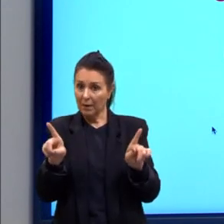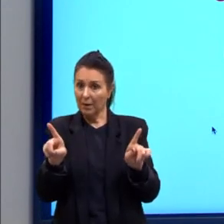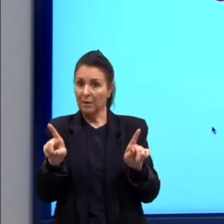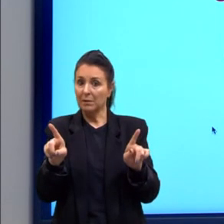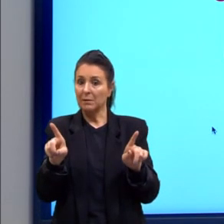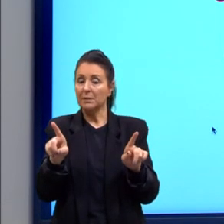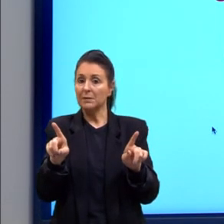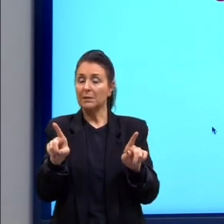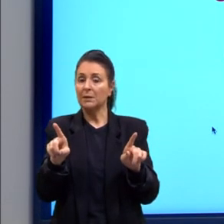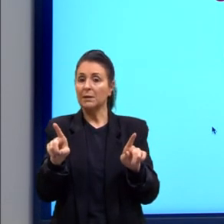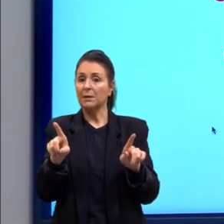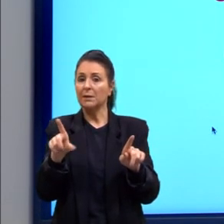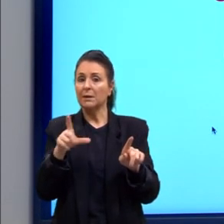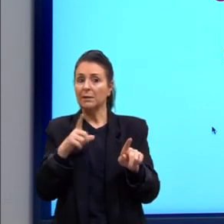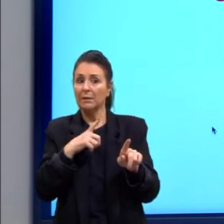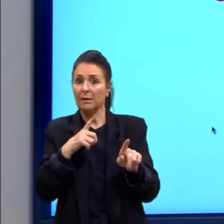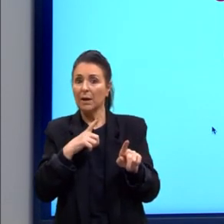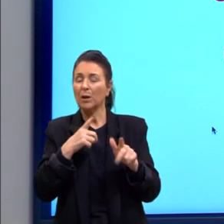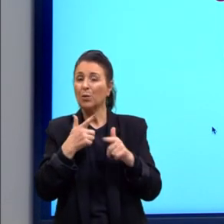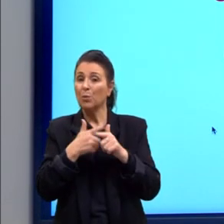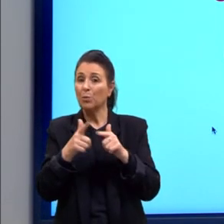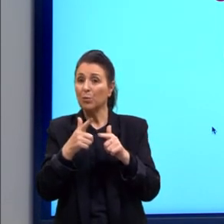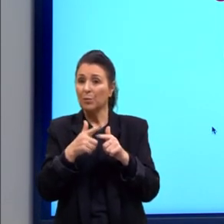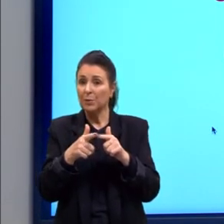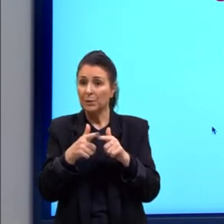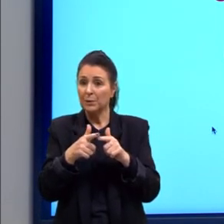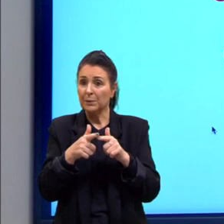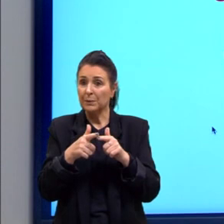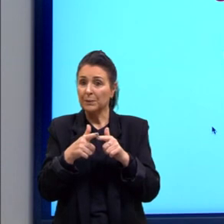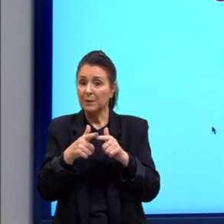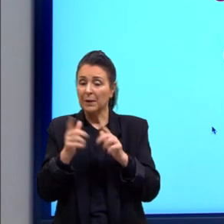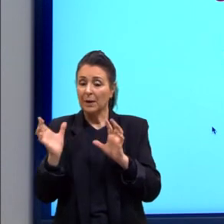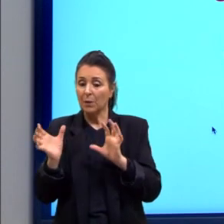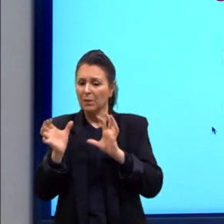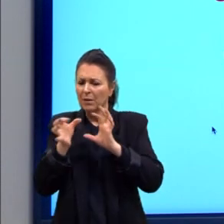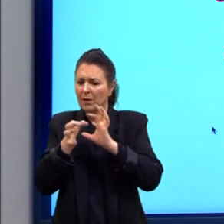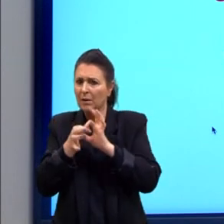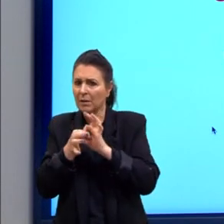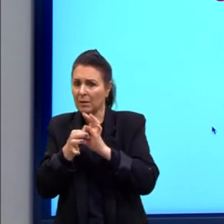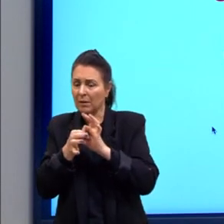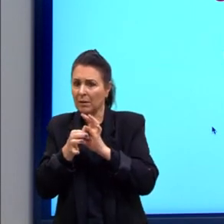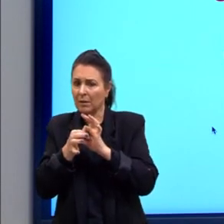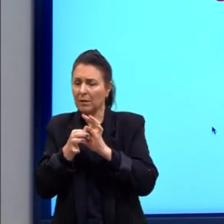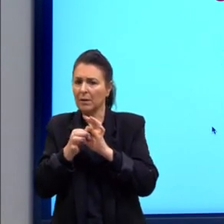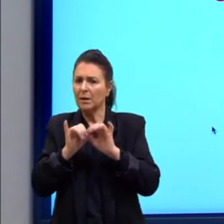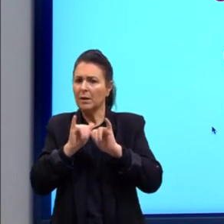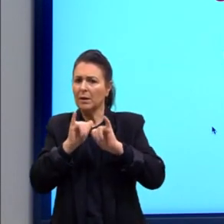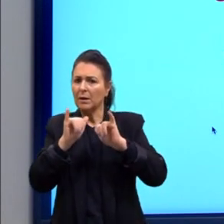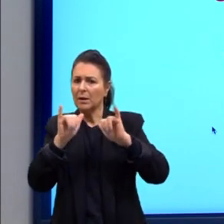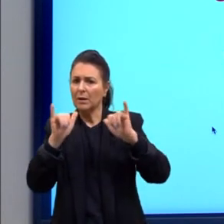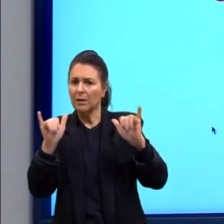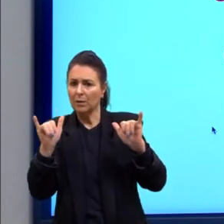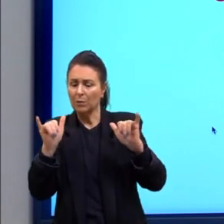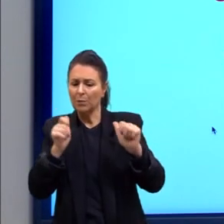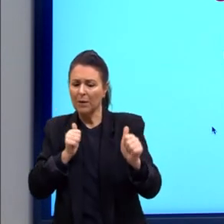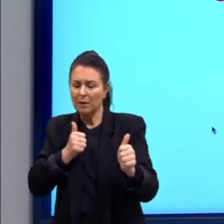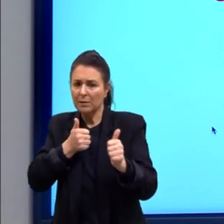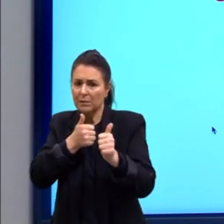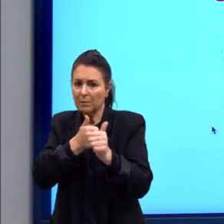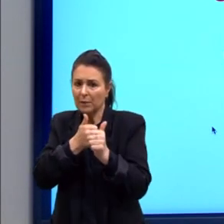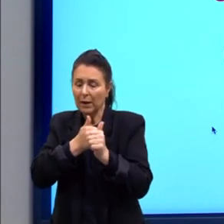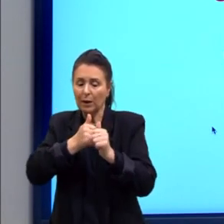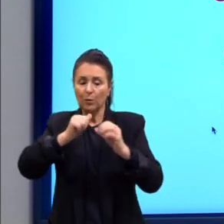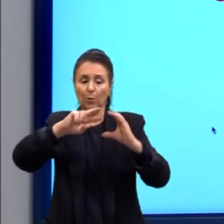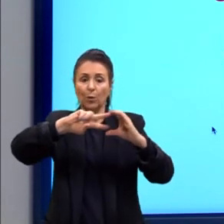chamado, uma situação chamada linkage ou linkage, que diz que quanto mais próximos os